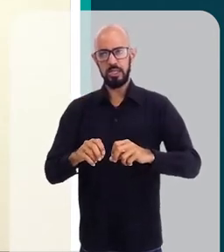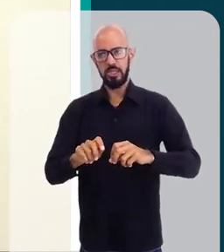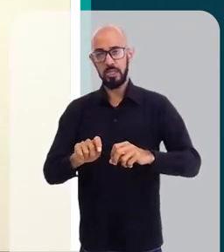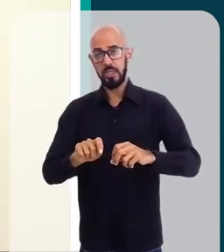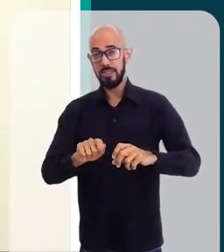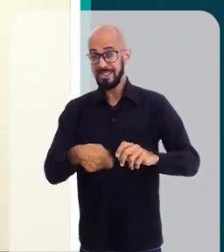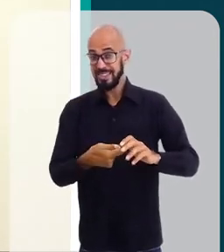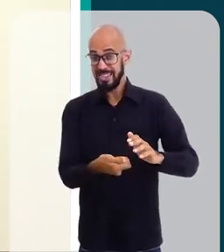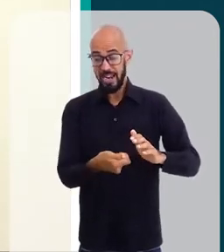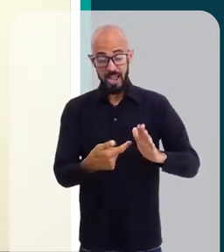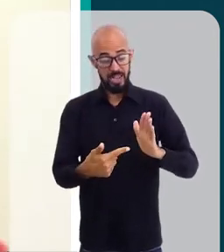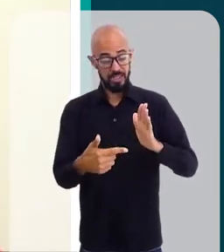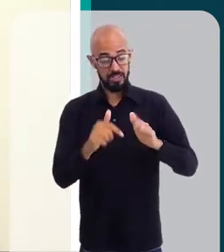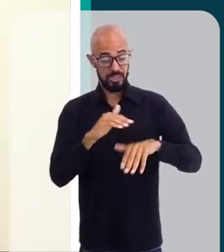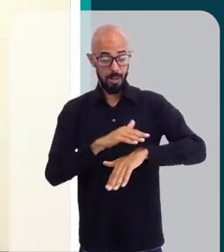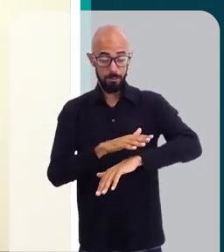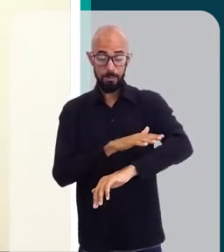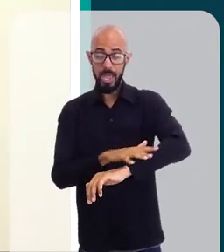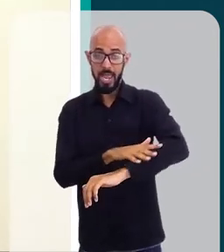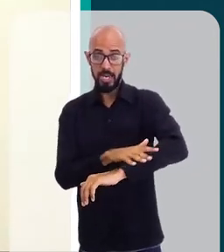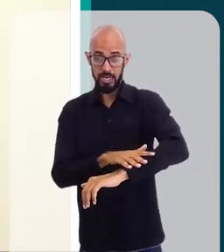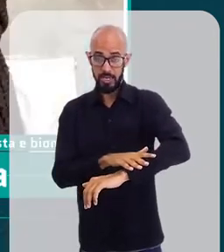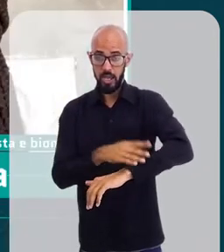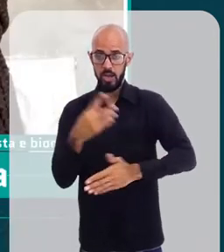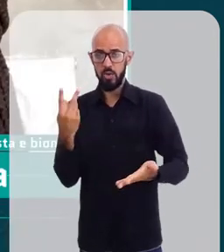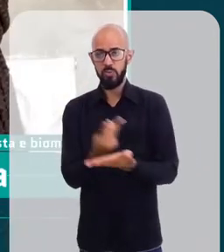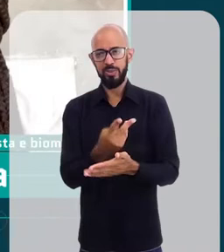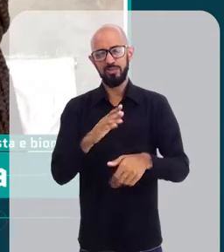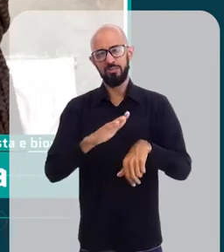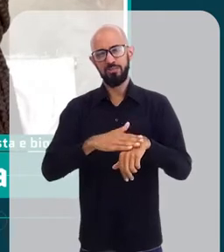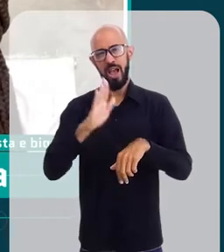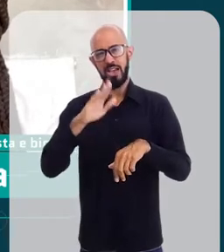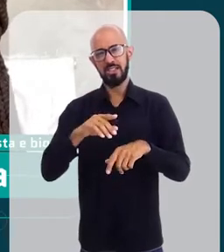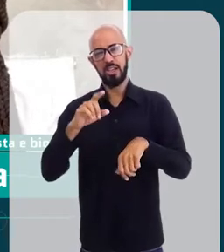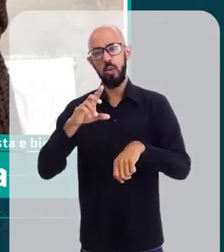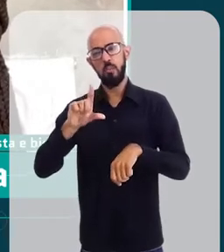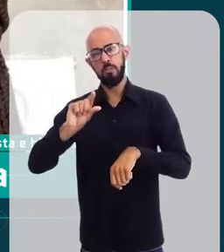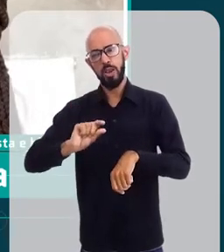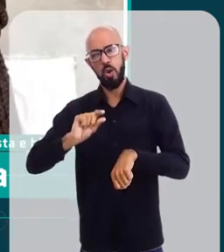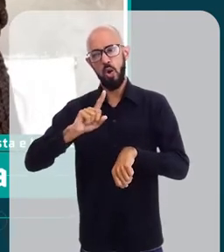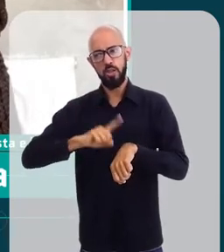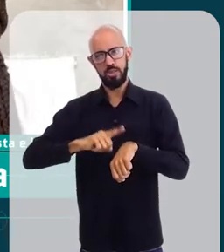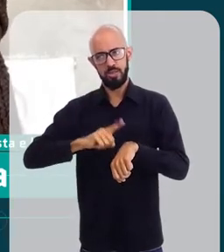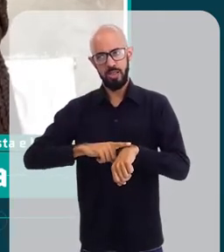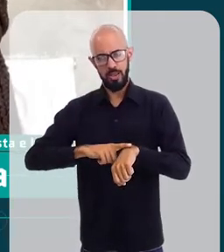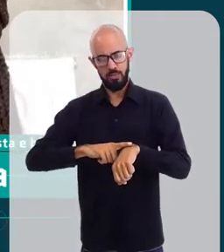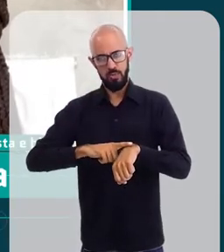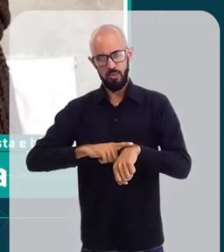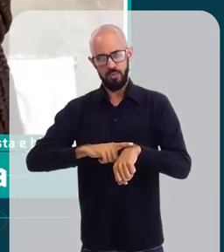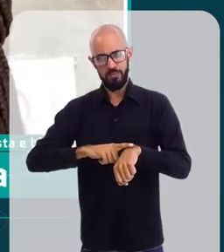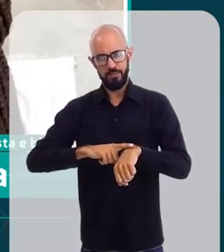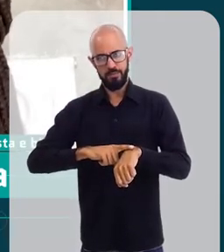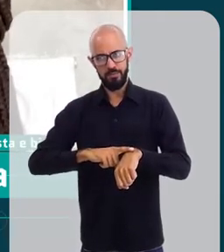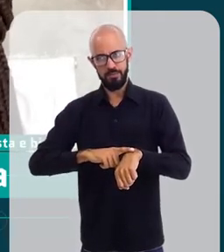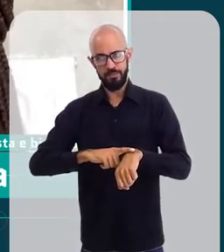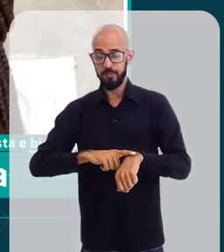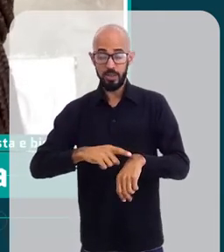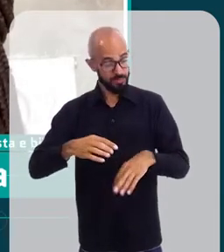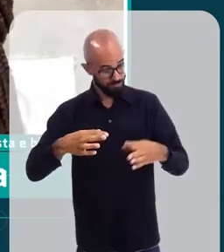sinais, tem sido muito maior e com um tempo menor de exposição.